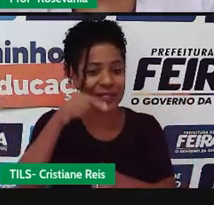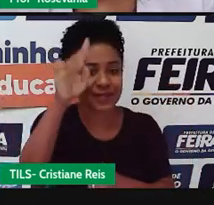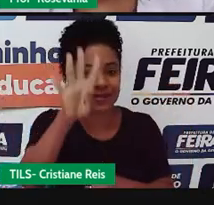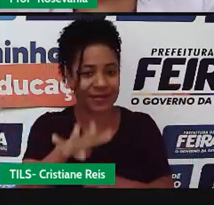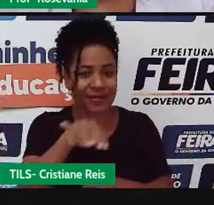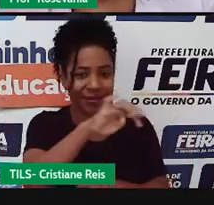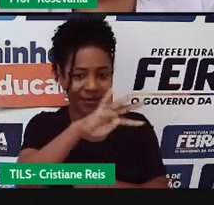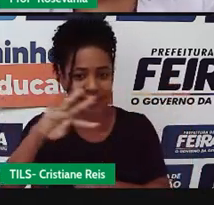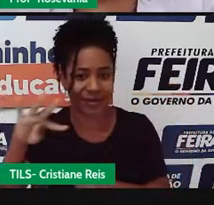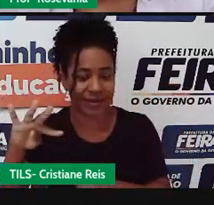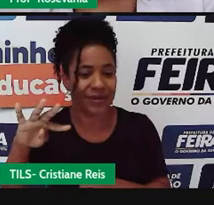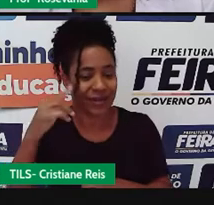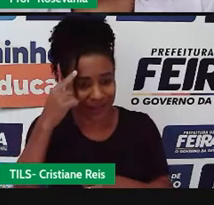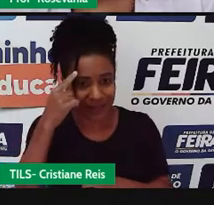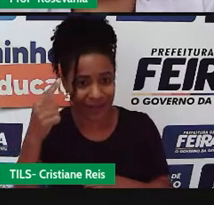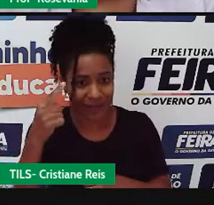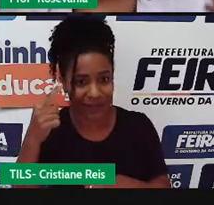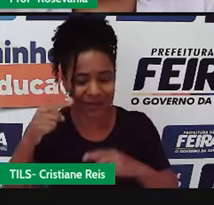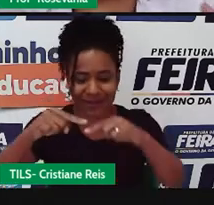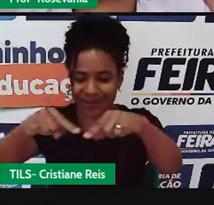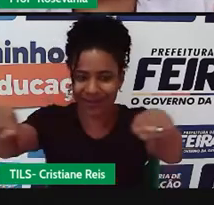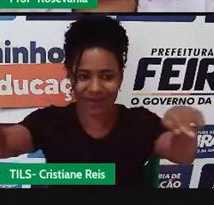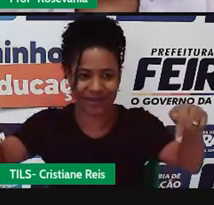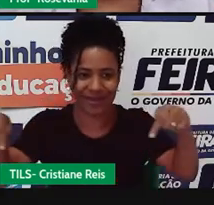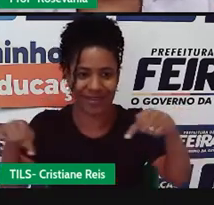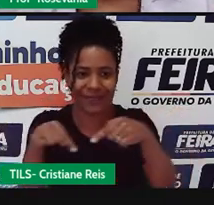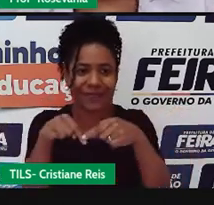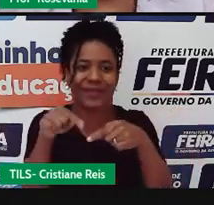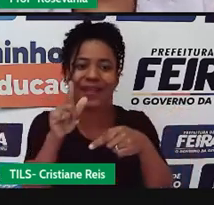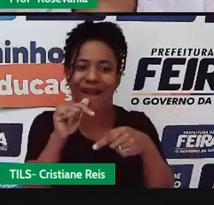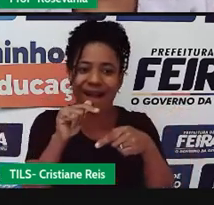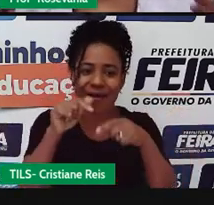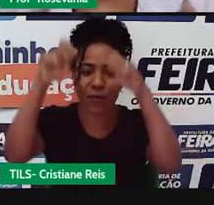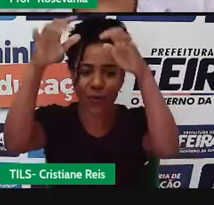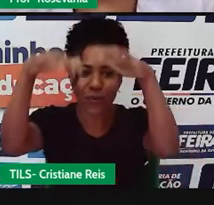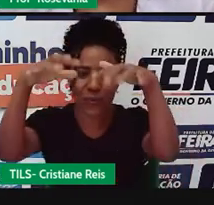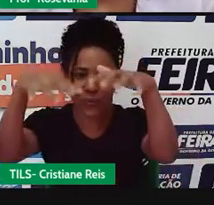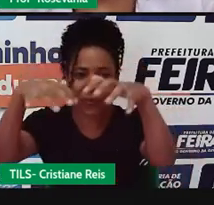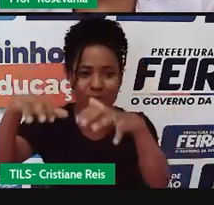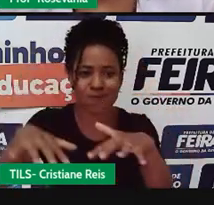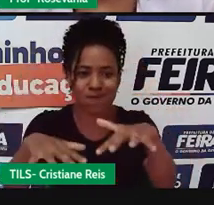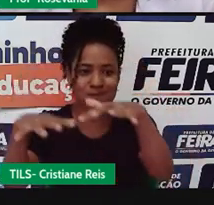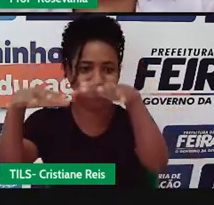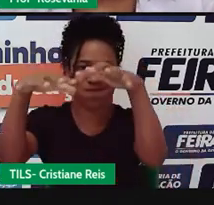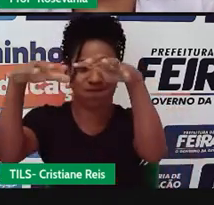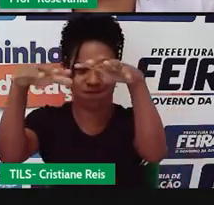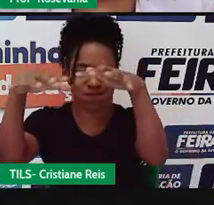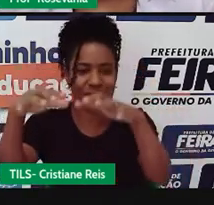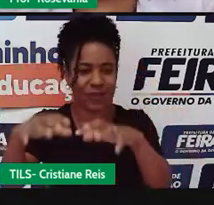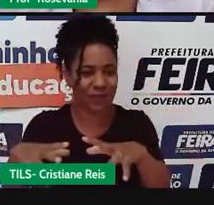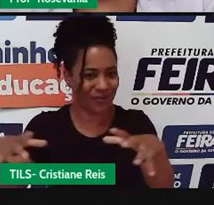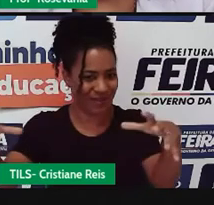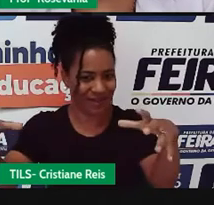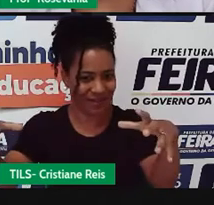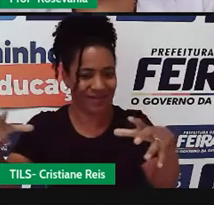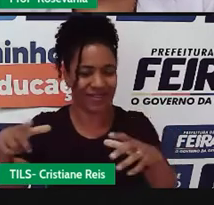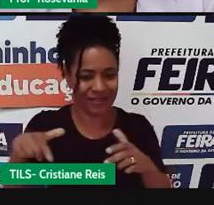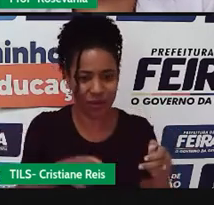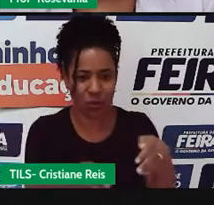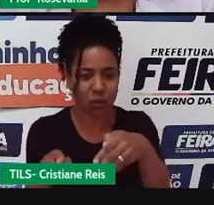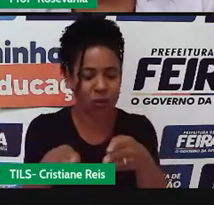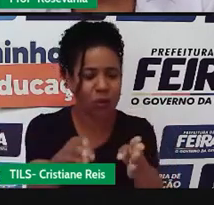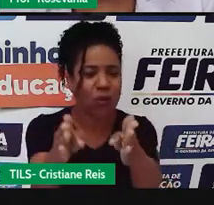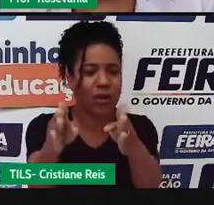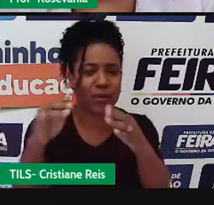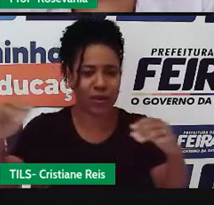que são um conjunto de terras em que o escoamento das águas das chuvas, que acontece por meio de riachos, os córregos, chega